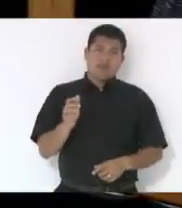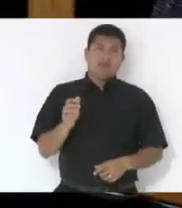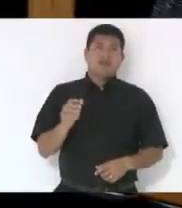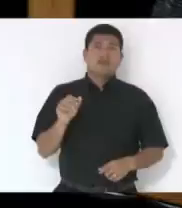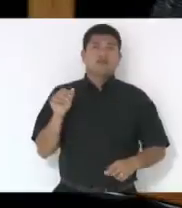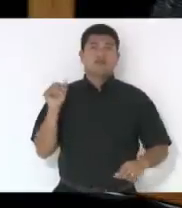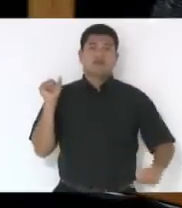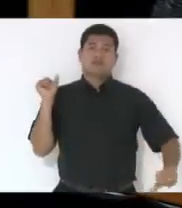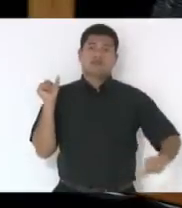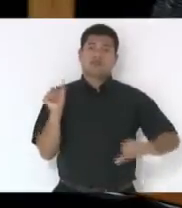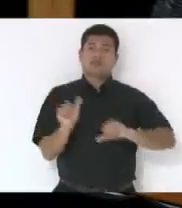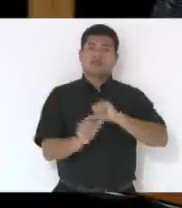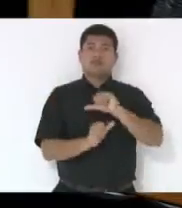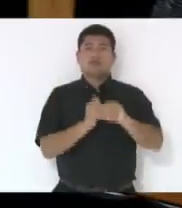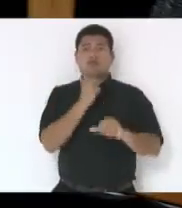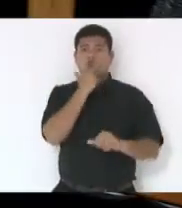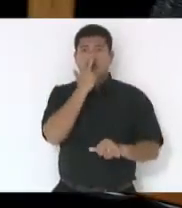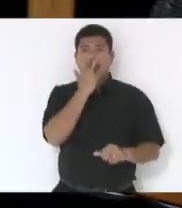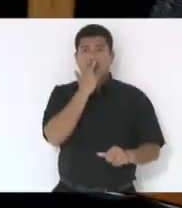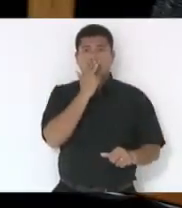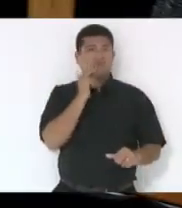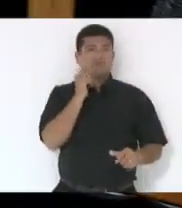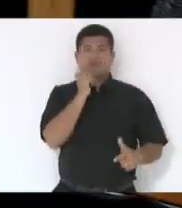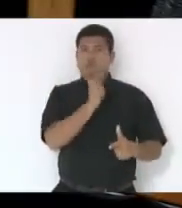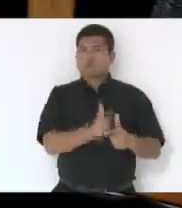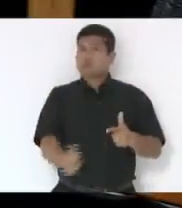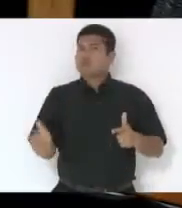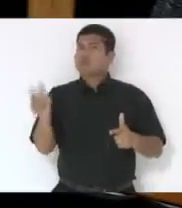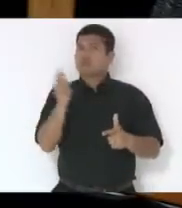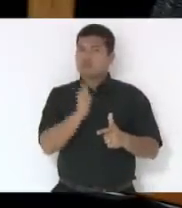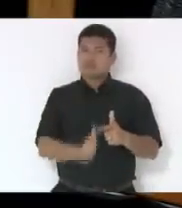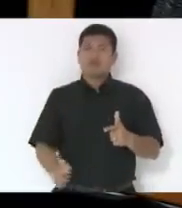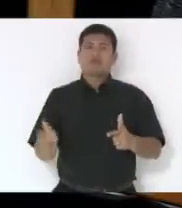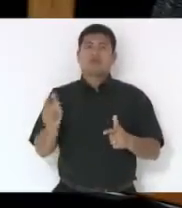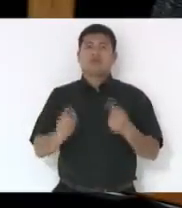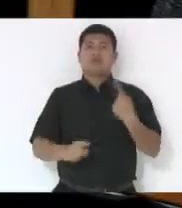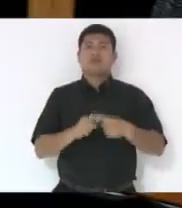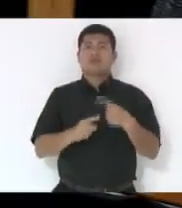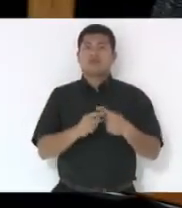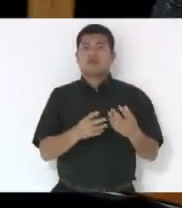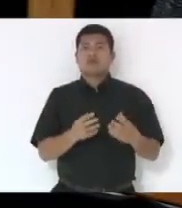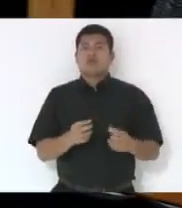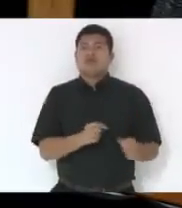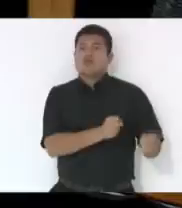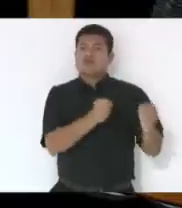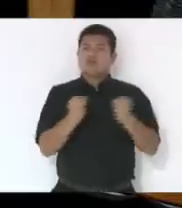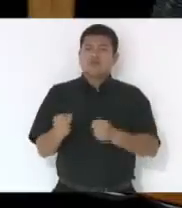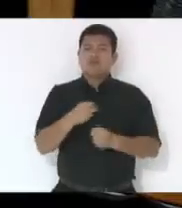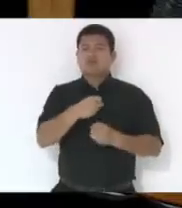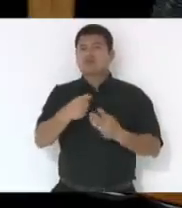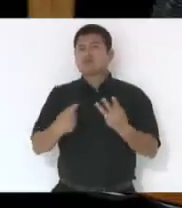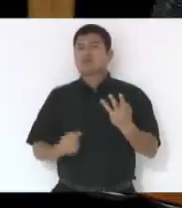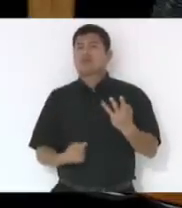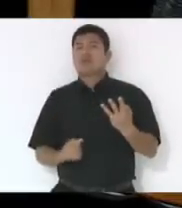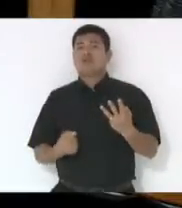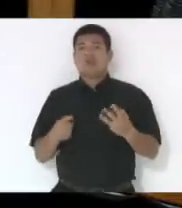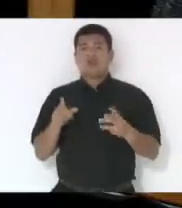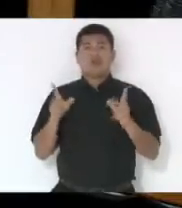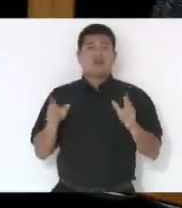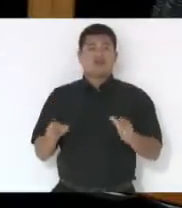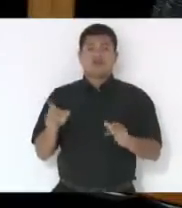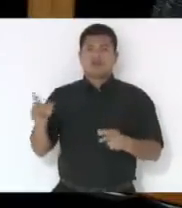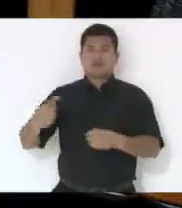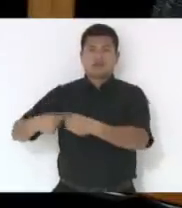virando tudo isso uma onda, uma avalanche, porque também os poderes públicos, municipal, também exercitam da mesma forma,